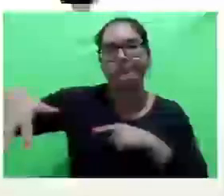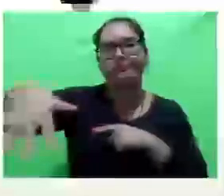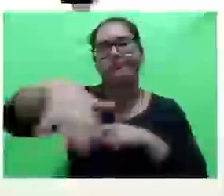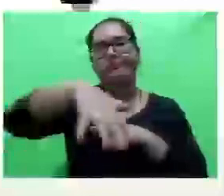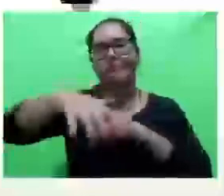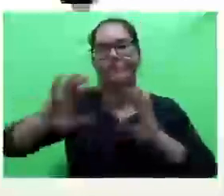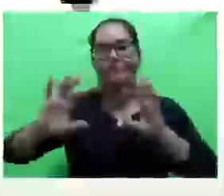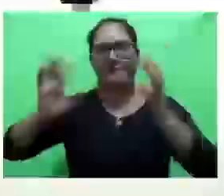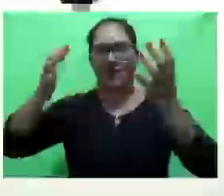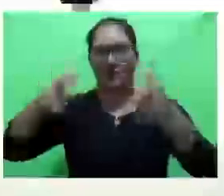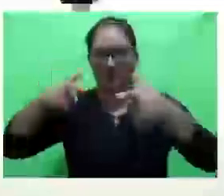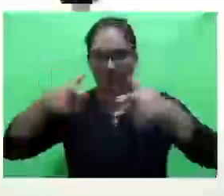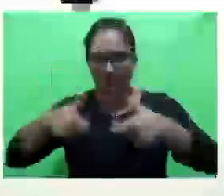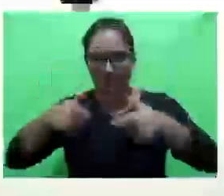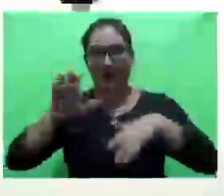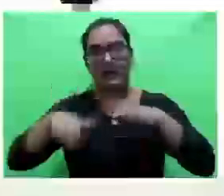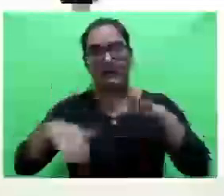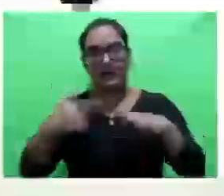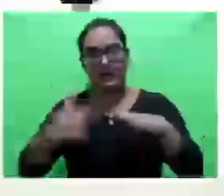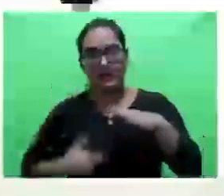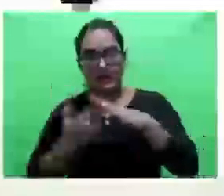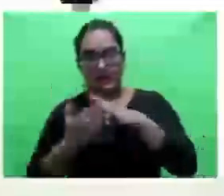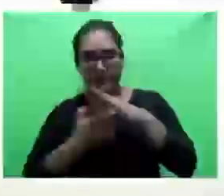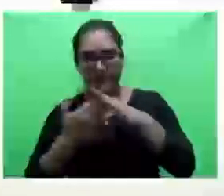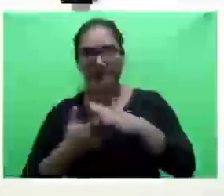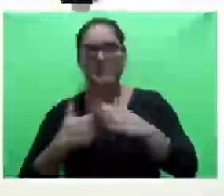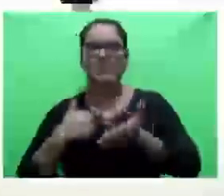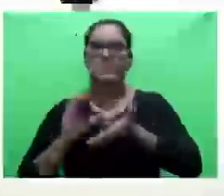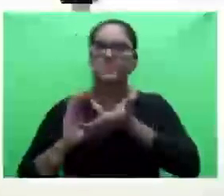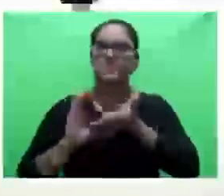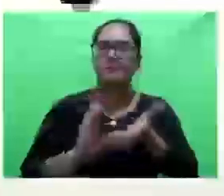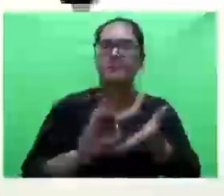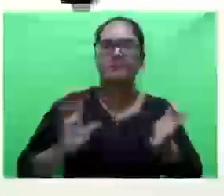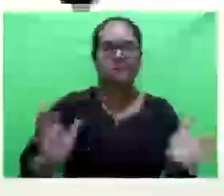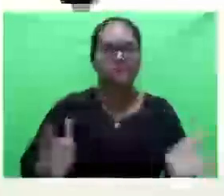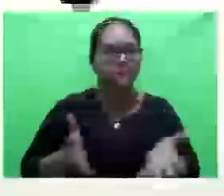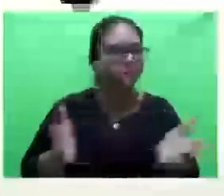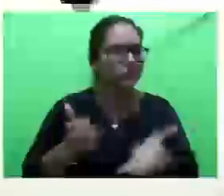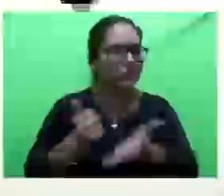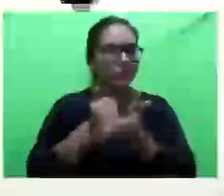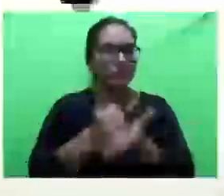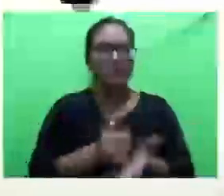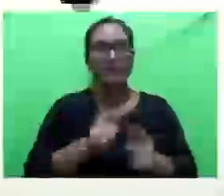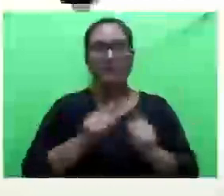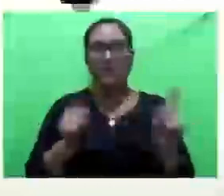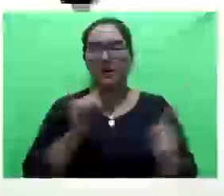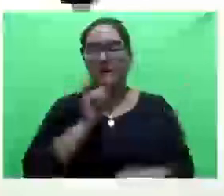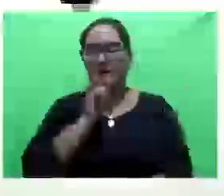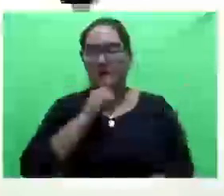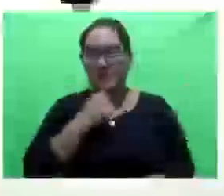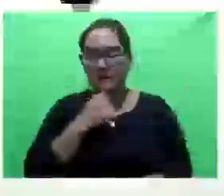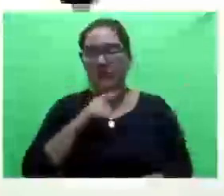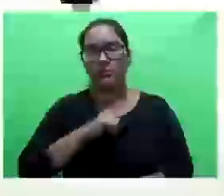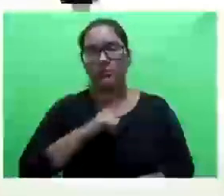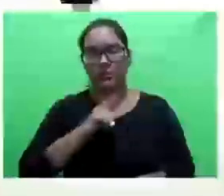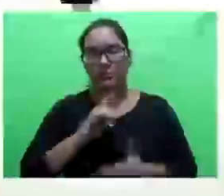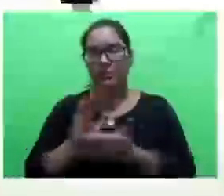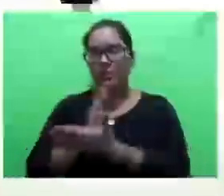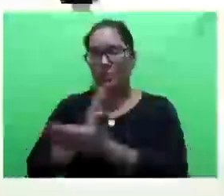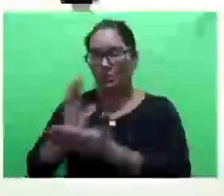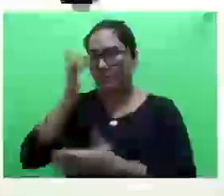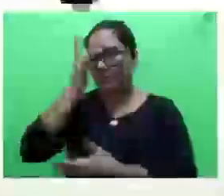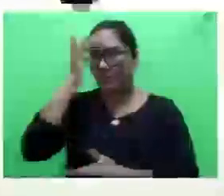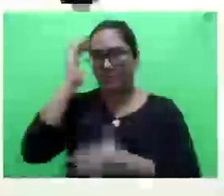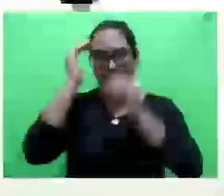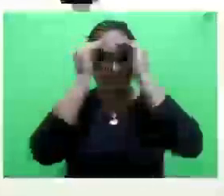Que, às vezes, o empresário vai e faz o investimento, ele faz alguma coisa, mas, infelizmente, às vezes tem alguns cidadãos que não